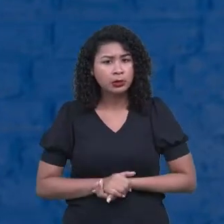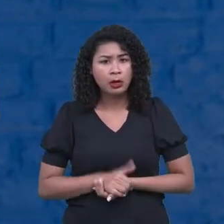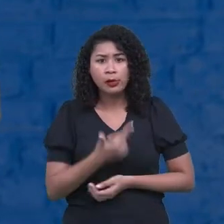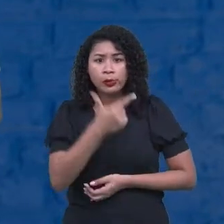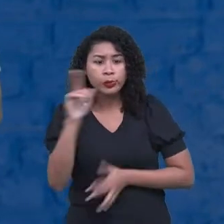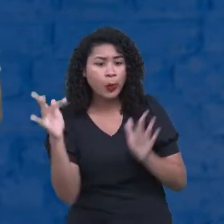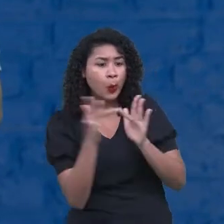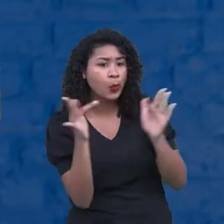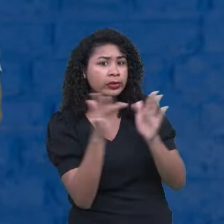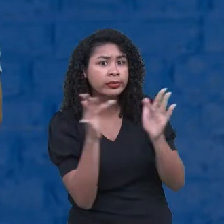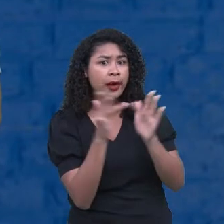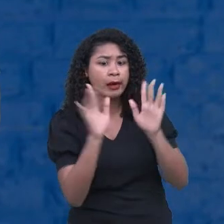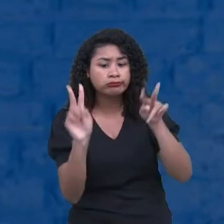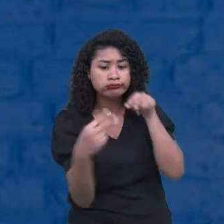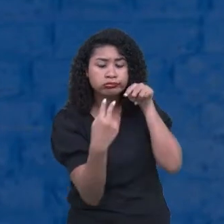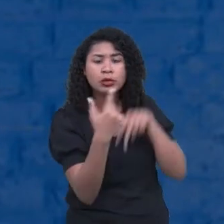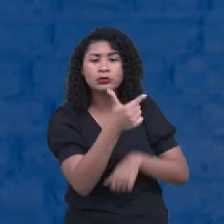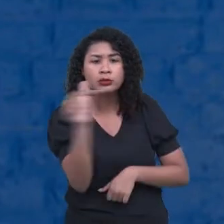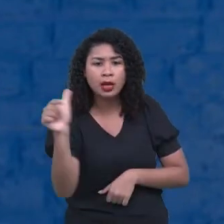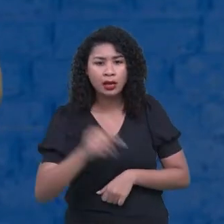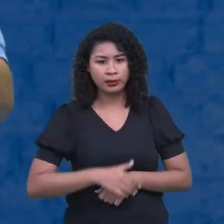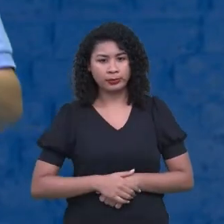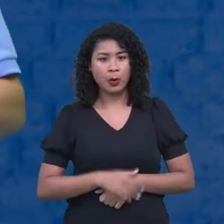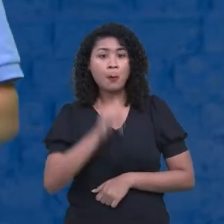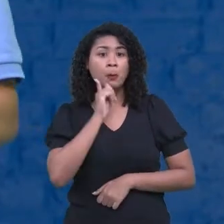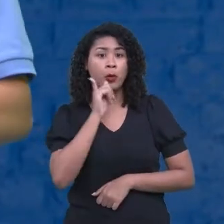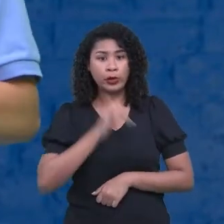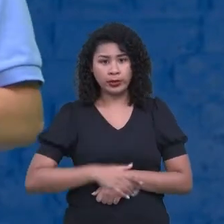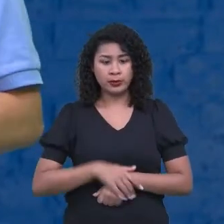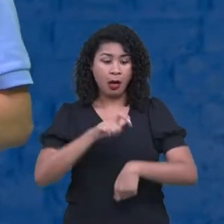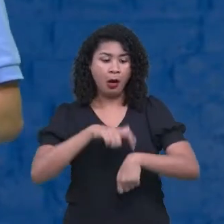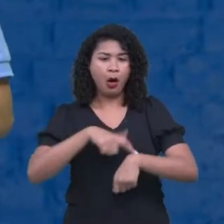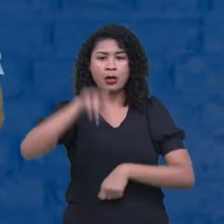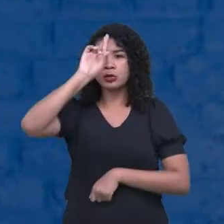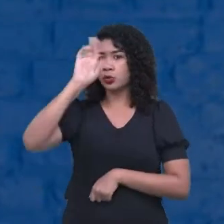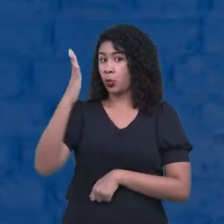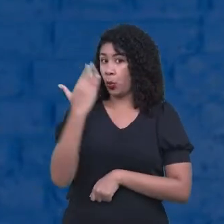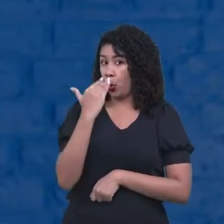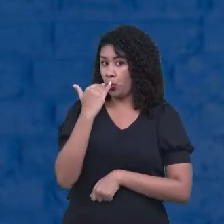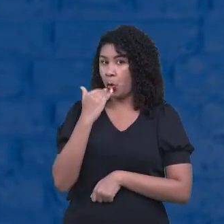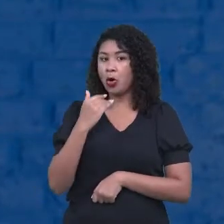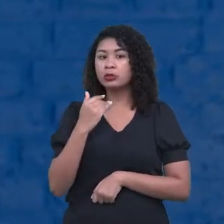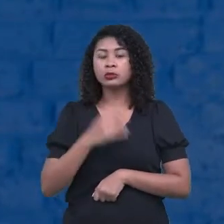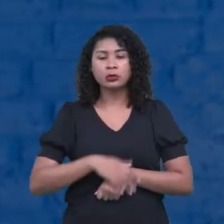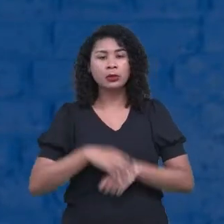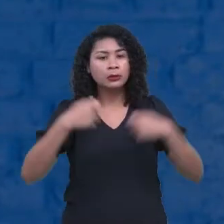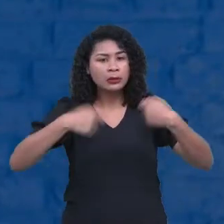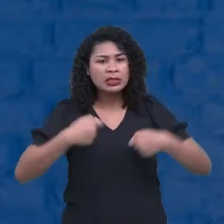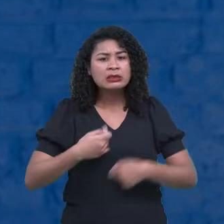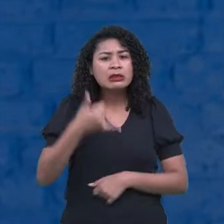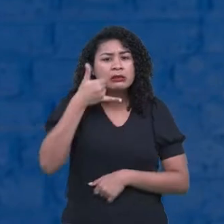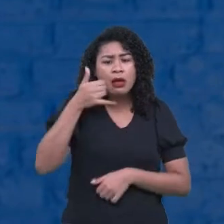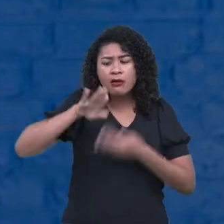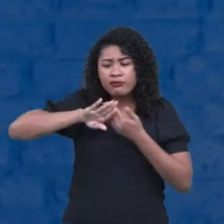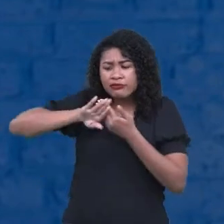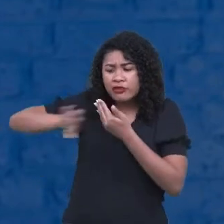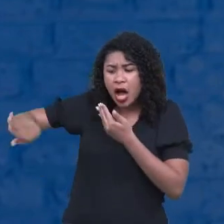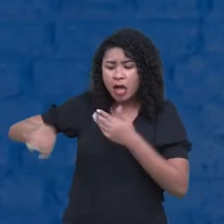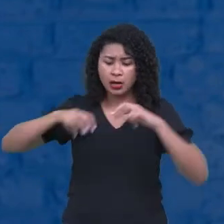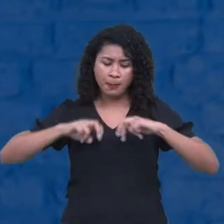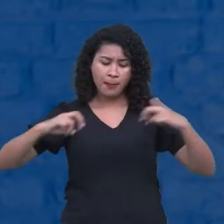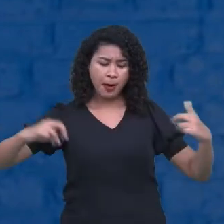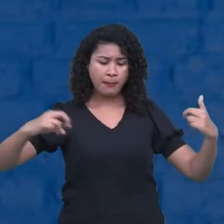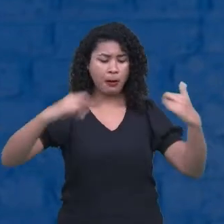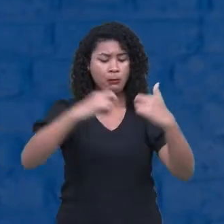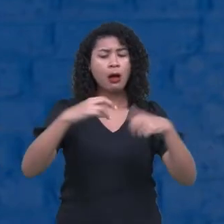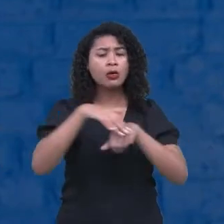do almoço. Esquece. O celular do lado. Vamos fazer a família conversar, ter esse momento dessa conversa.